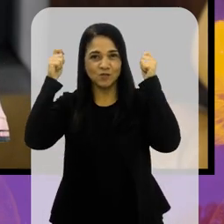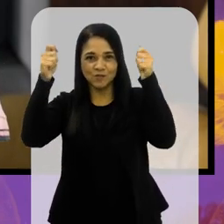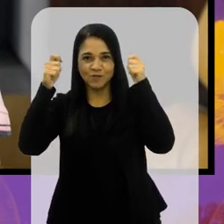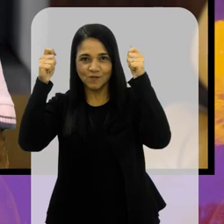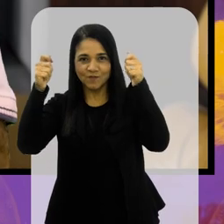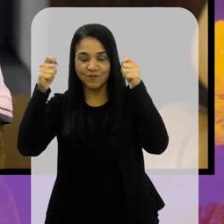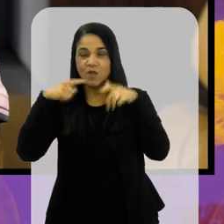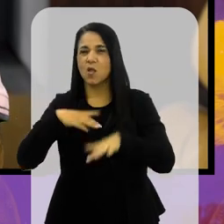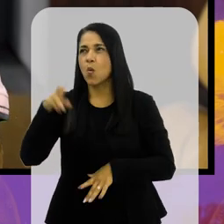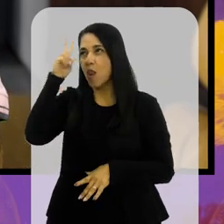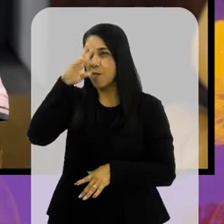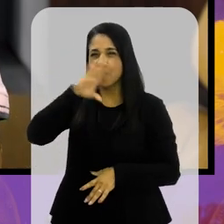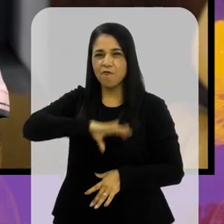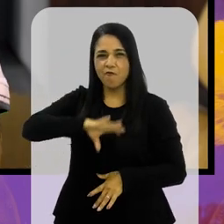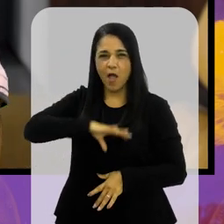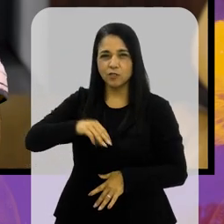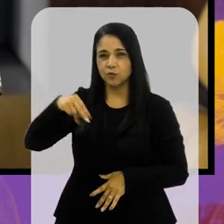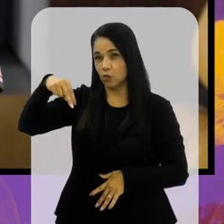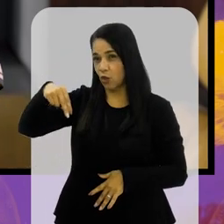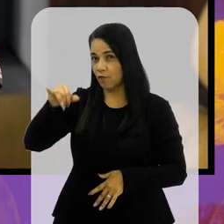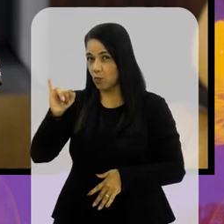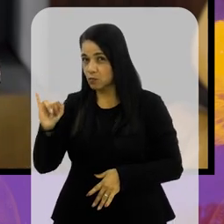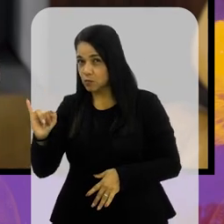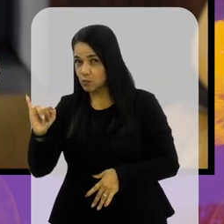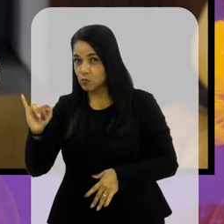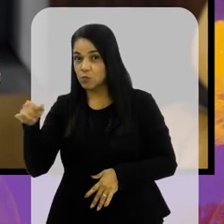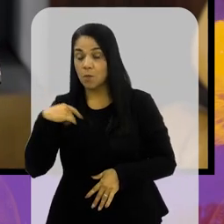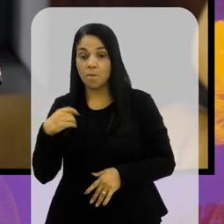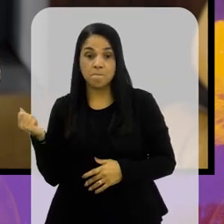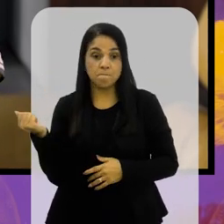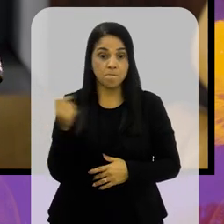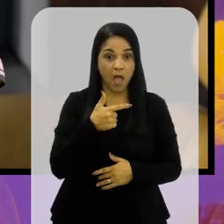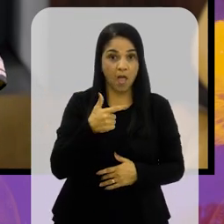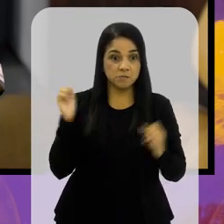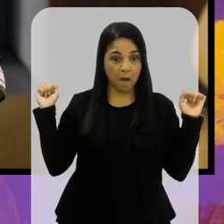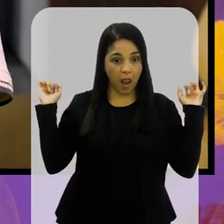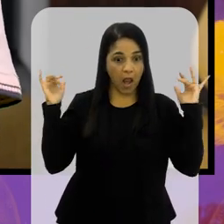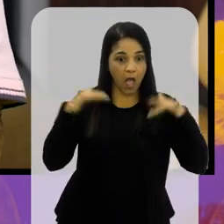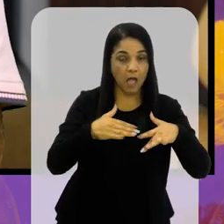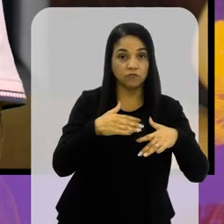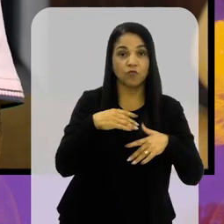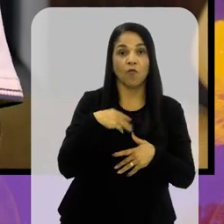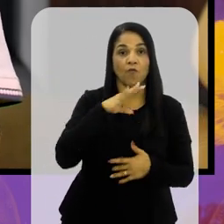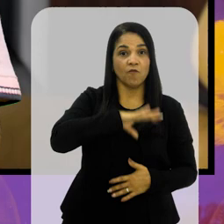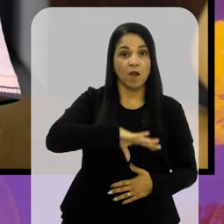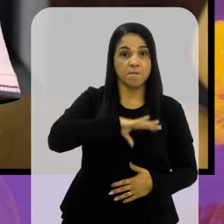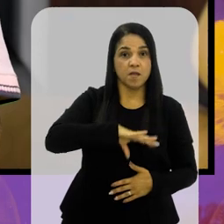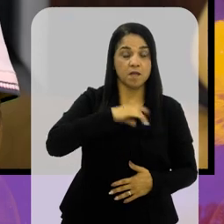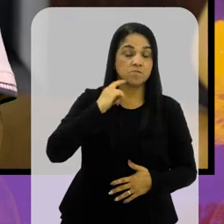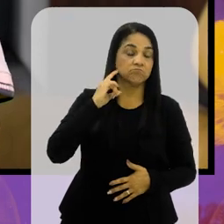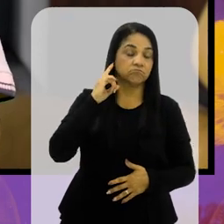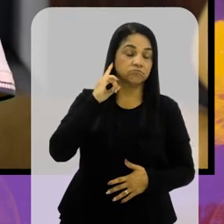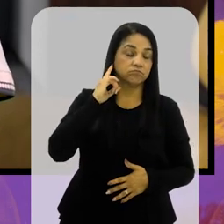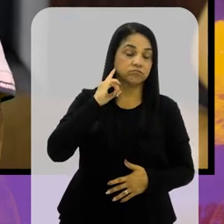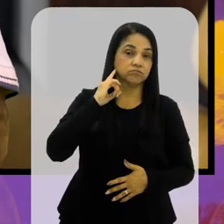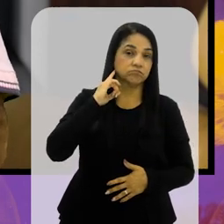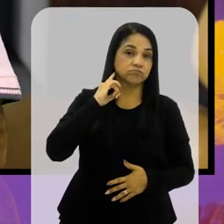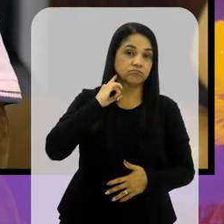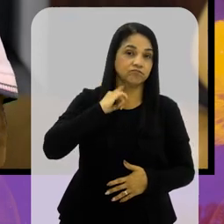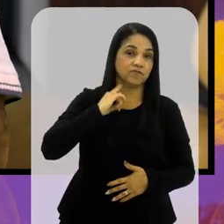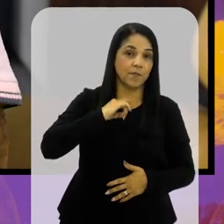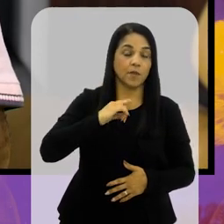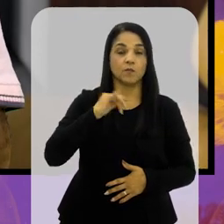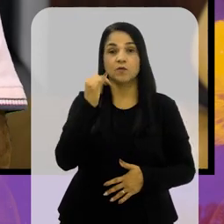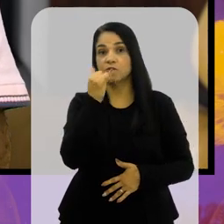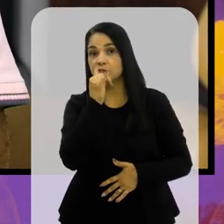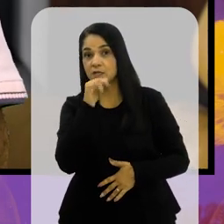torcedores. Eu lembro que Vasco e Nova Iguaçu deu mais do que o Fla-Flu, né? Vasco e Nova Iguaçu teve